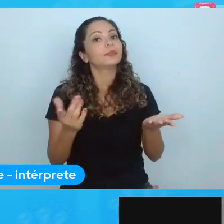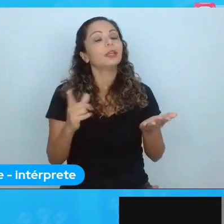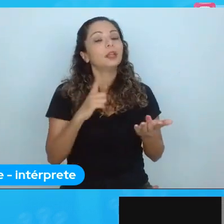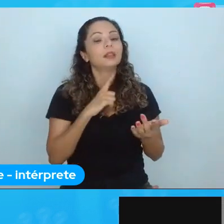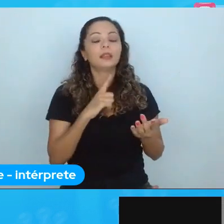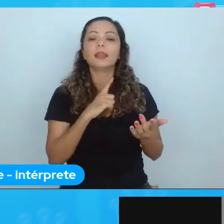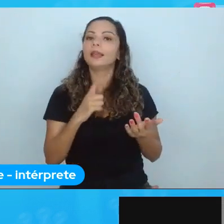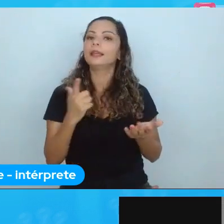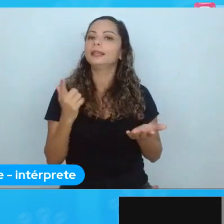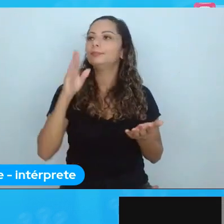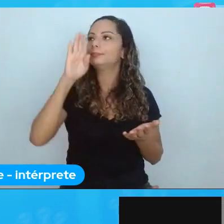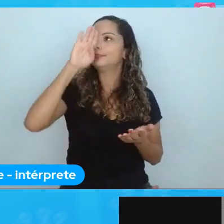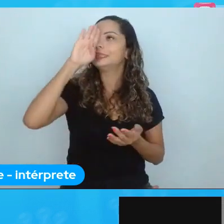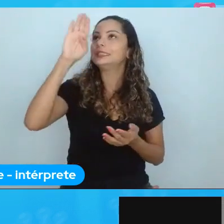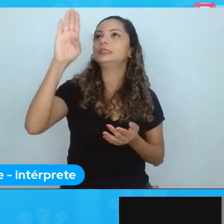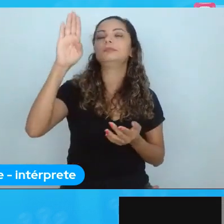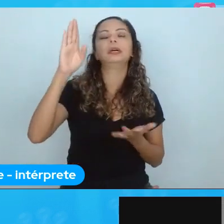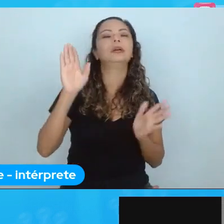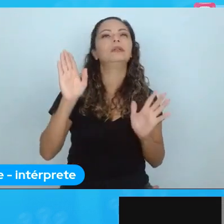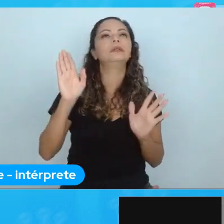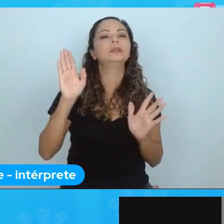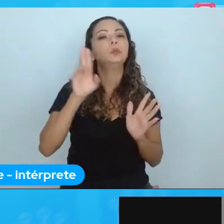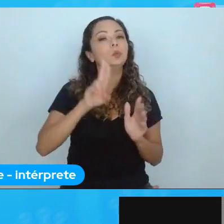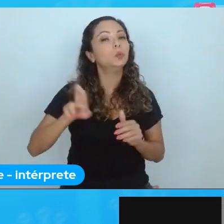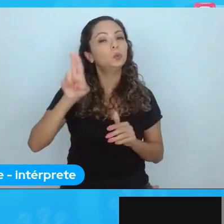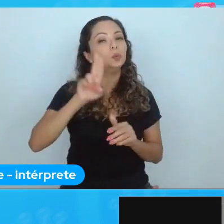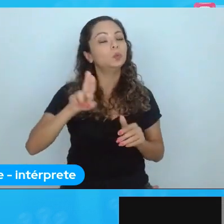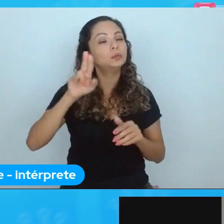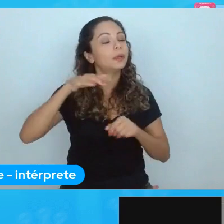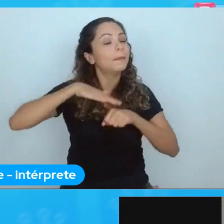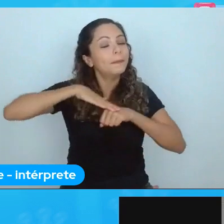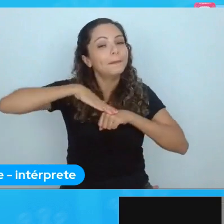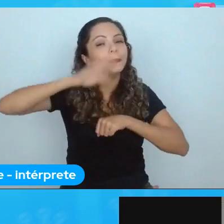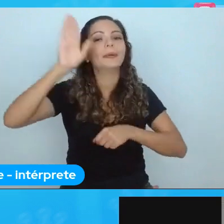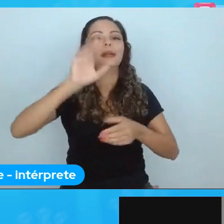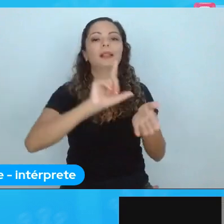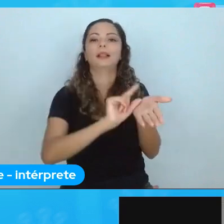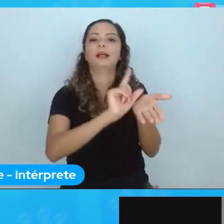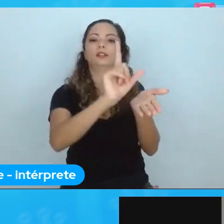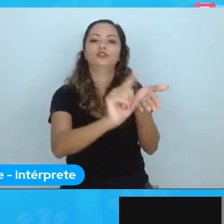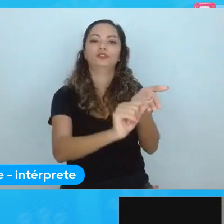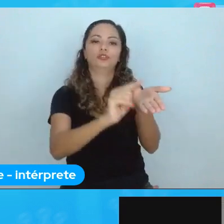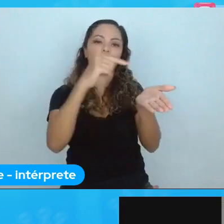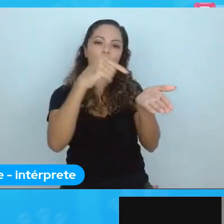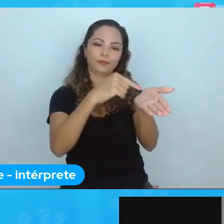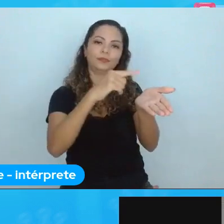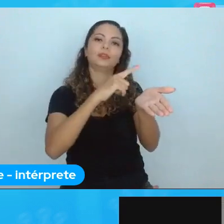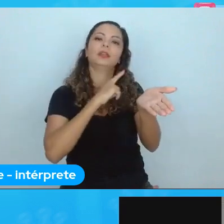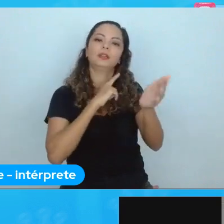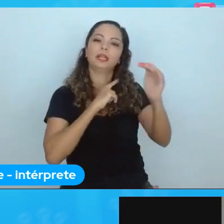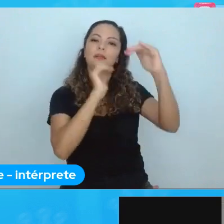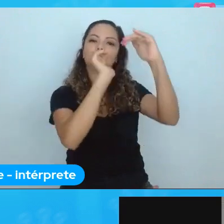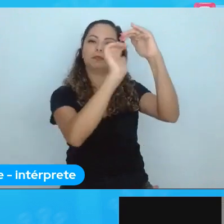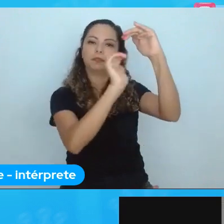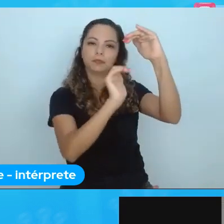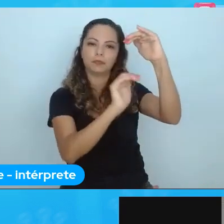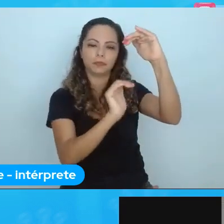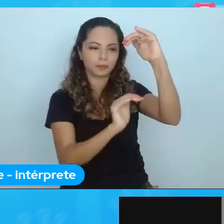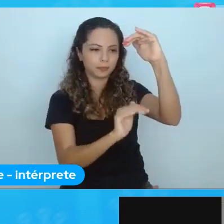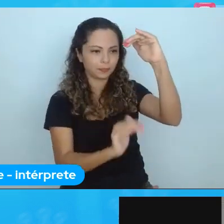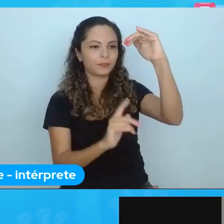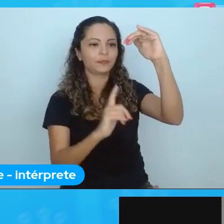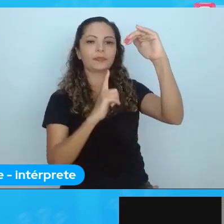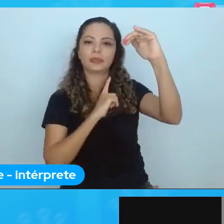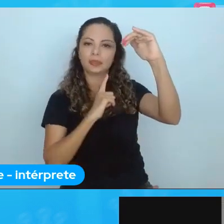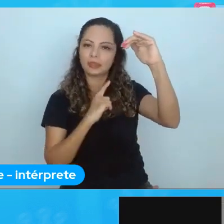realmente foi os artigos científicos que a gente achava em algumas bases de dados de artigos, como a EBS, com o